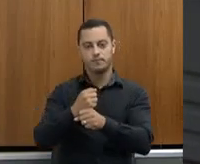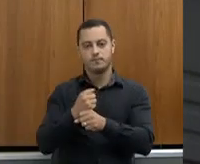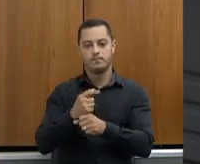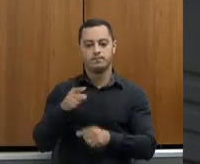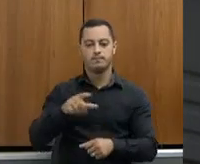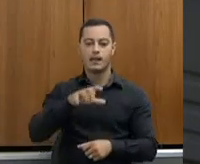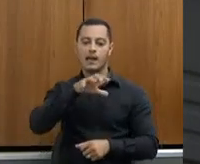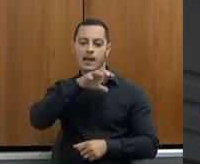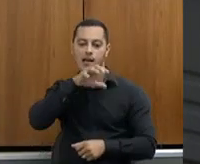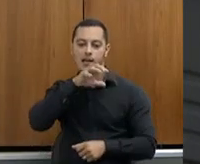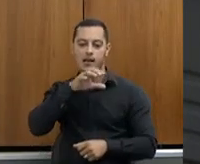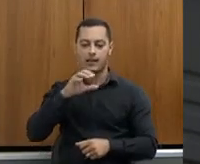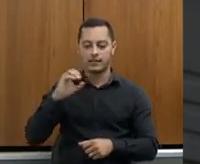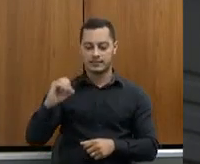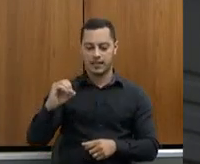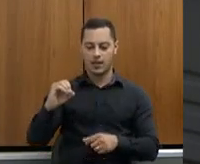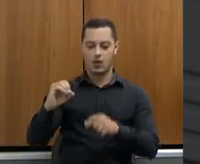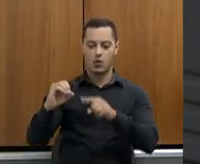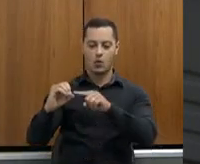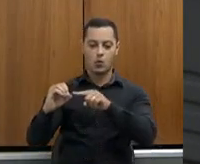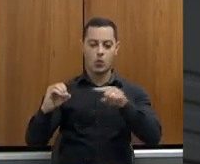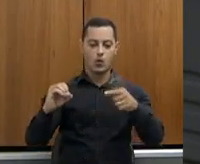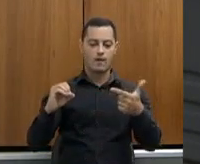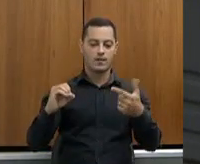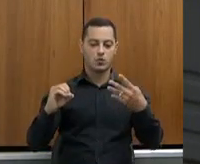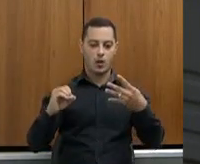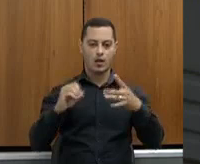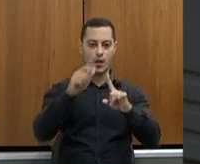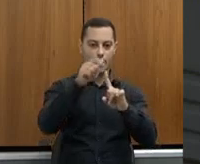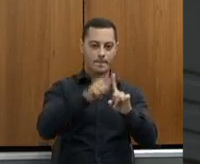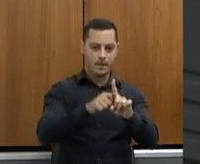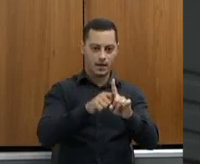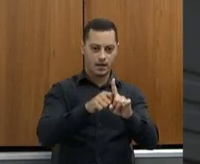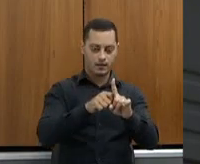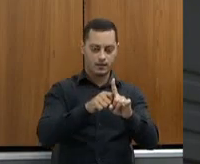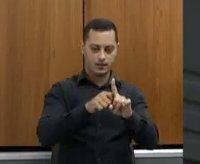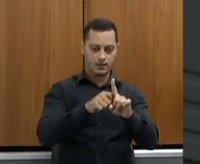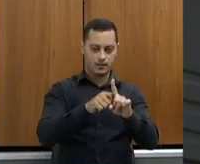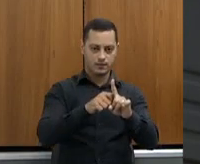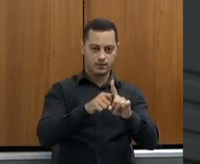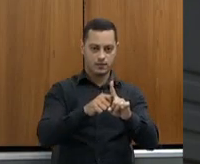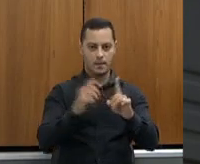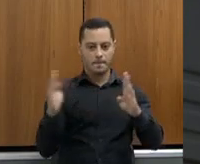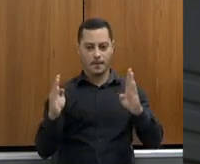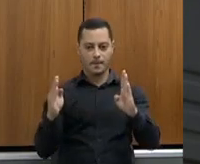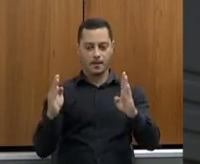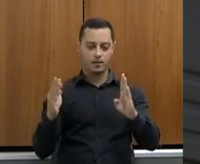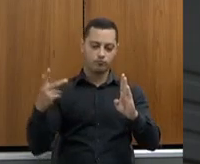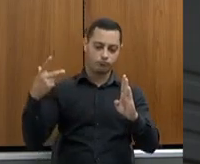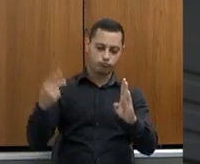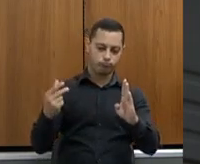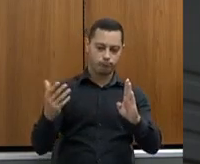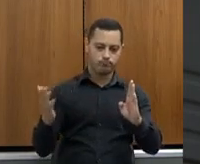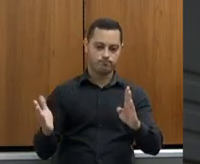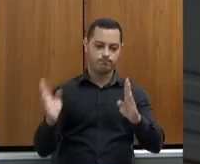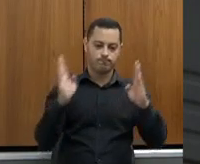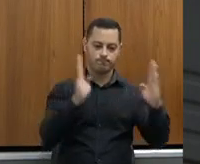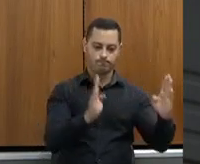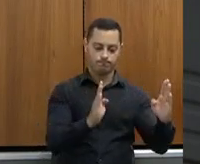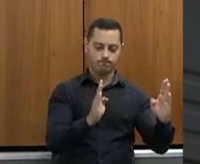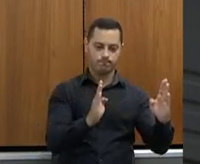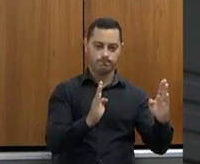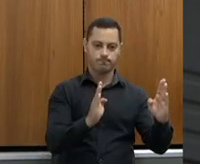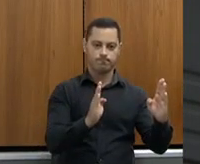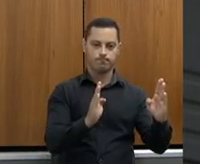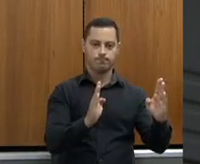de zero a 24 meses na segunda etapa, novembro, nós invertemos essa etapa agora no final, e o rebanho todo na